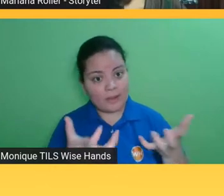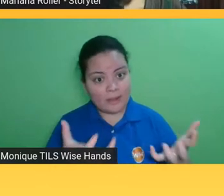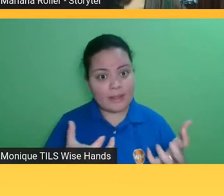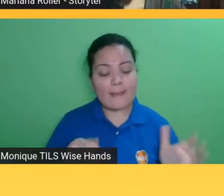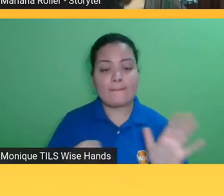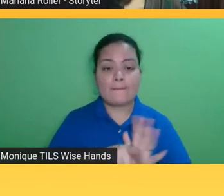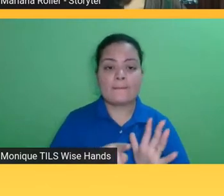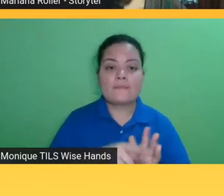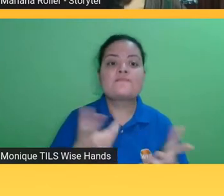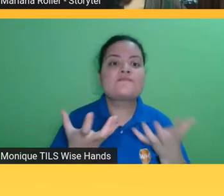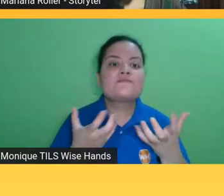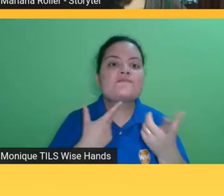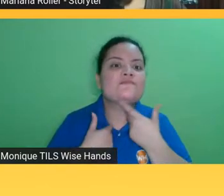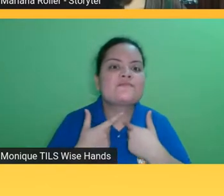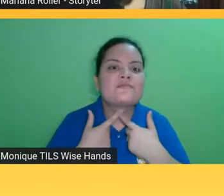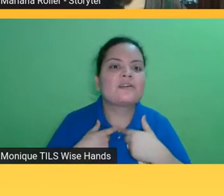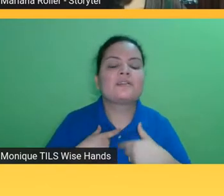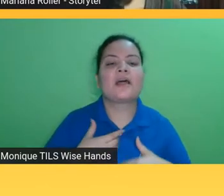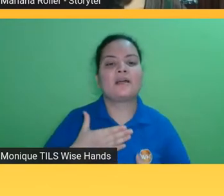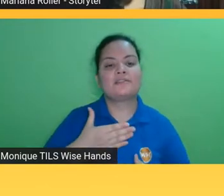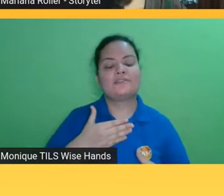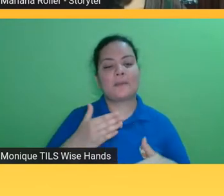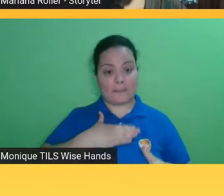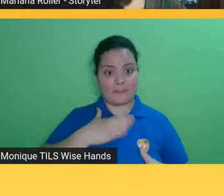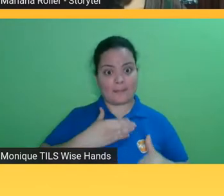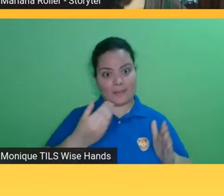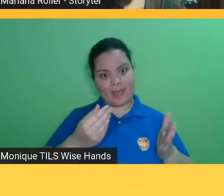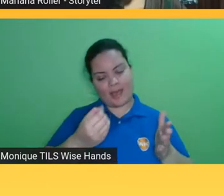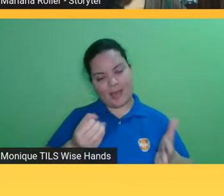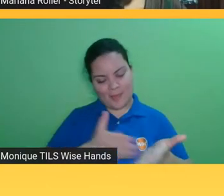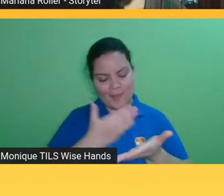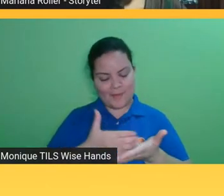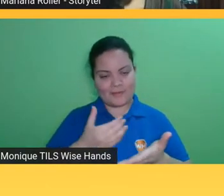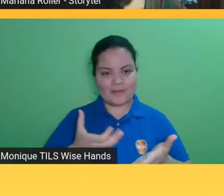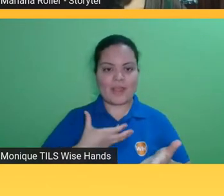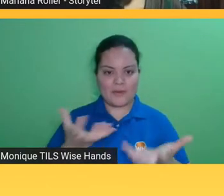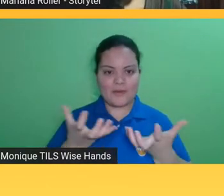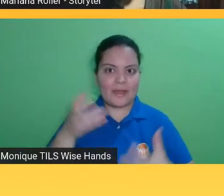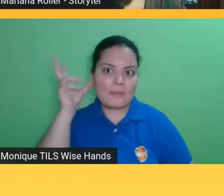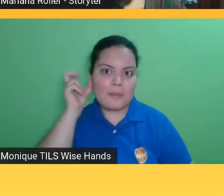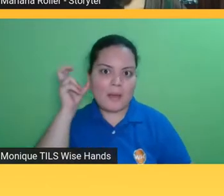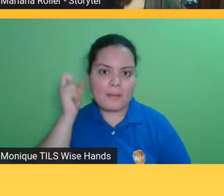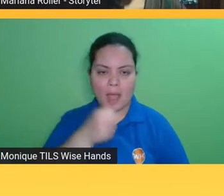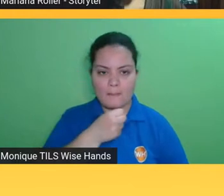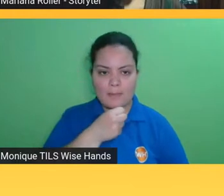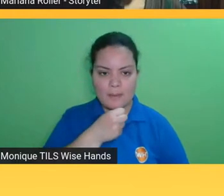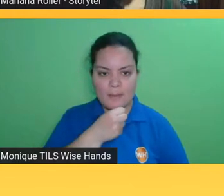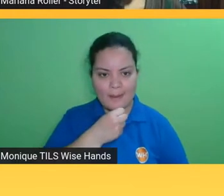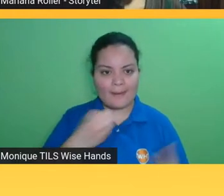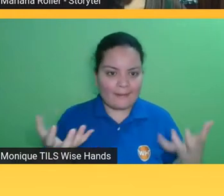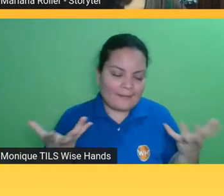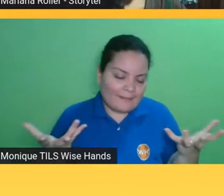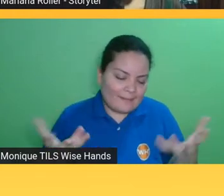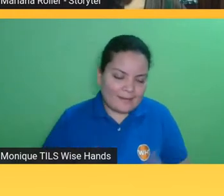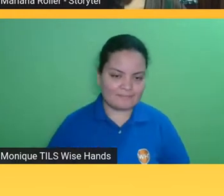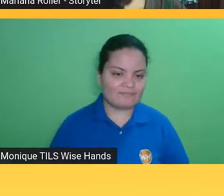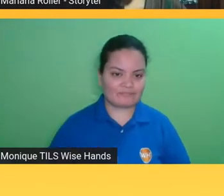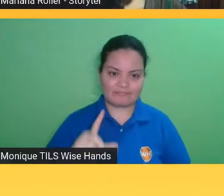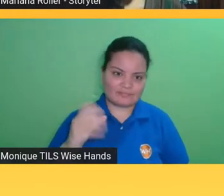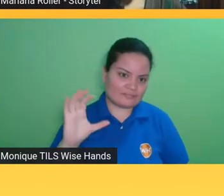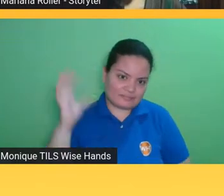isso está se tornando uma rotina também infelizmente no departamento de arte por exemplo a gente tem